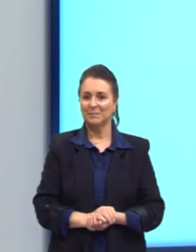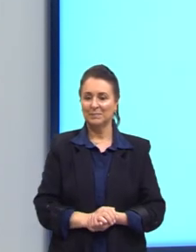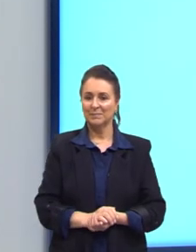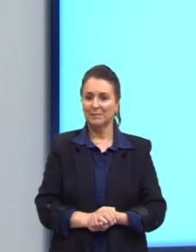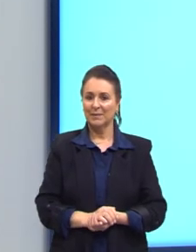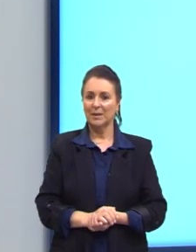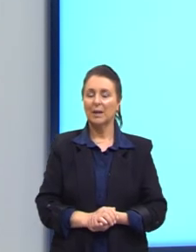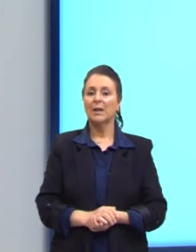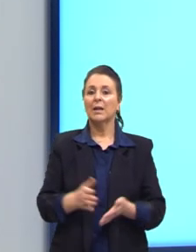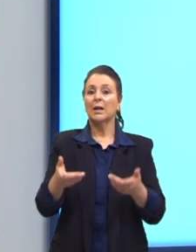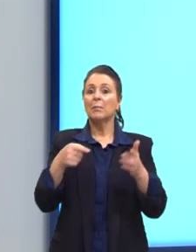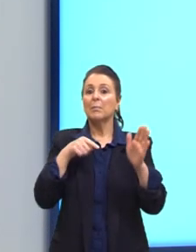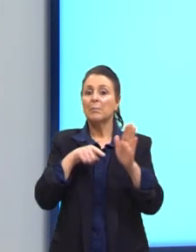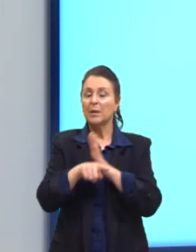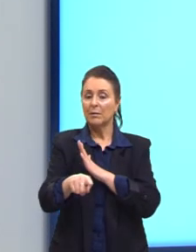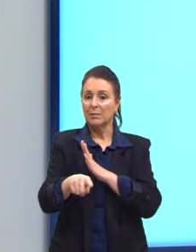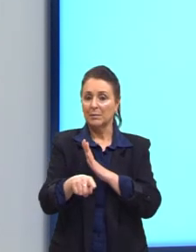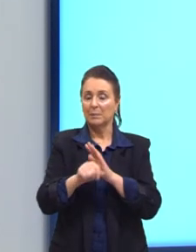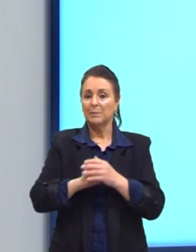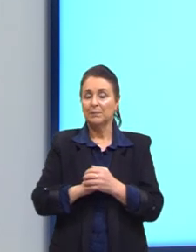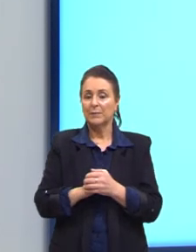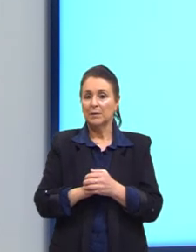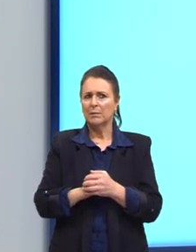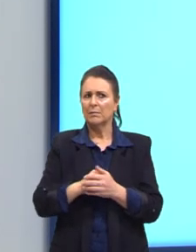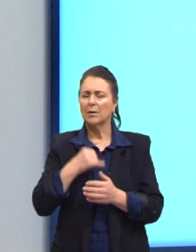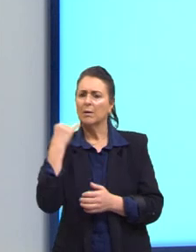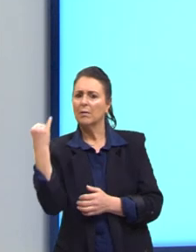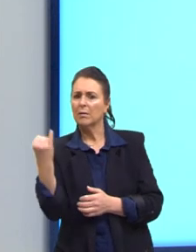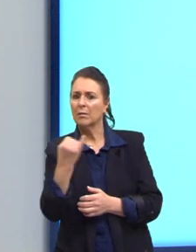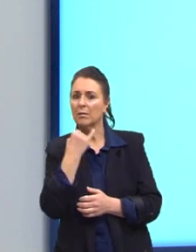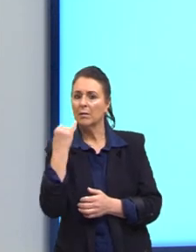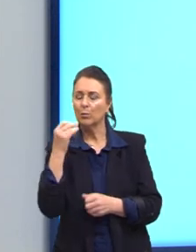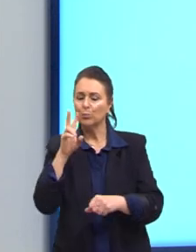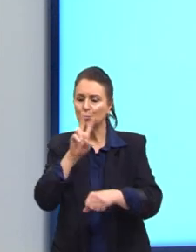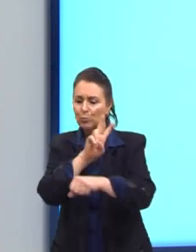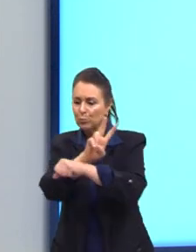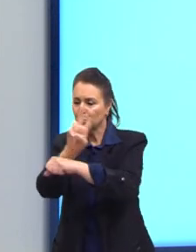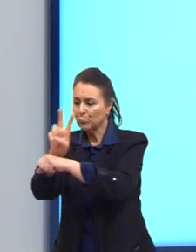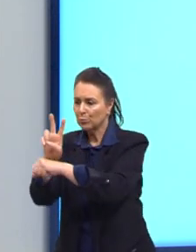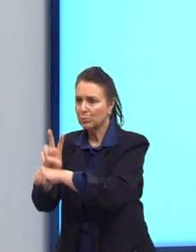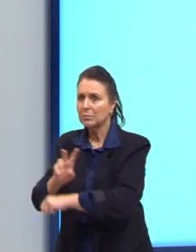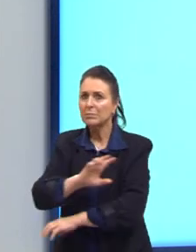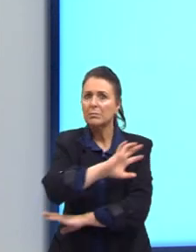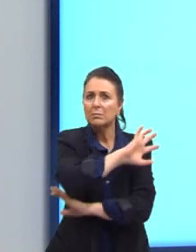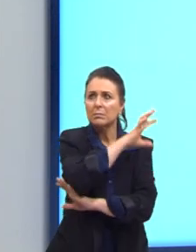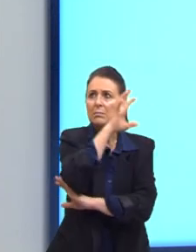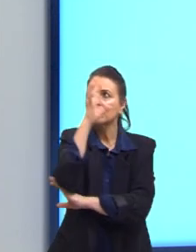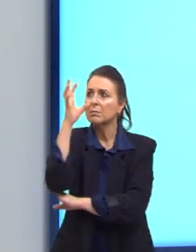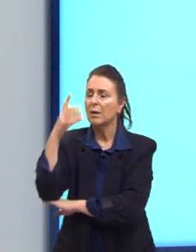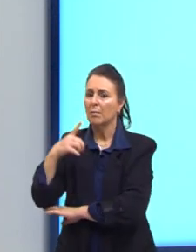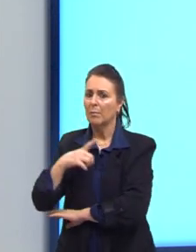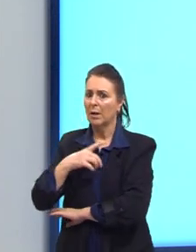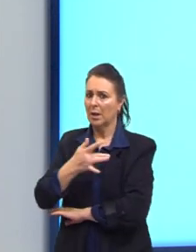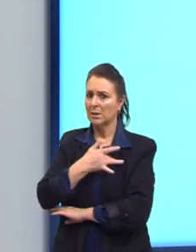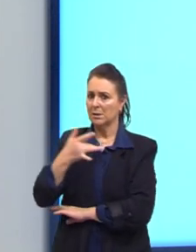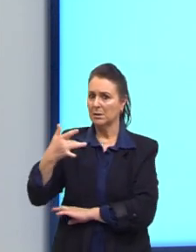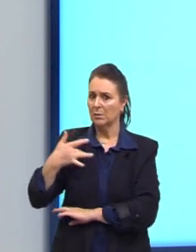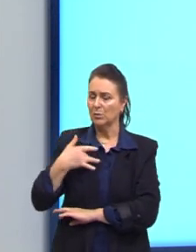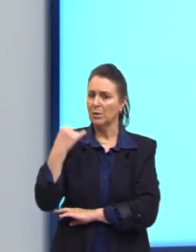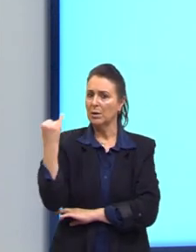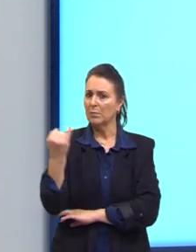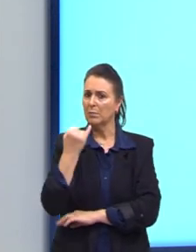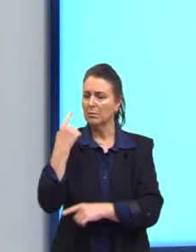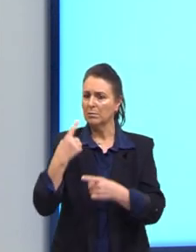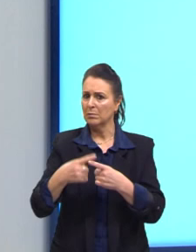E a questão nos pede o seguinte. A importância da preservação do meio ambiente para a saúde é ressaltada pelos